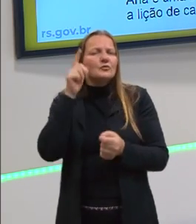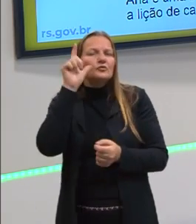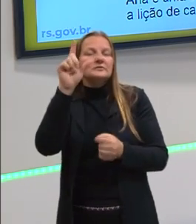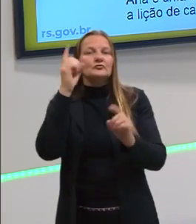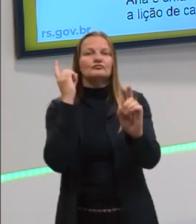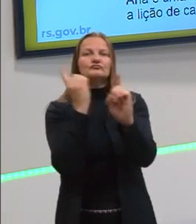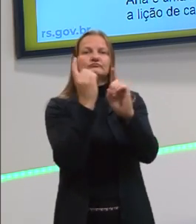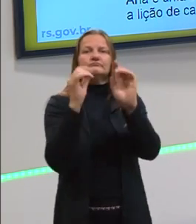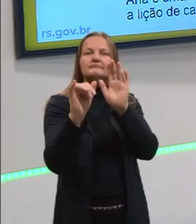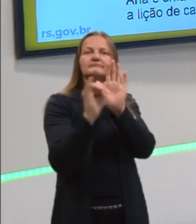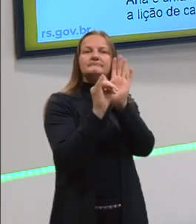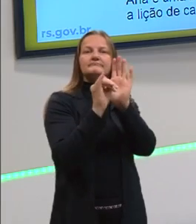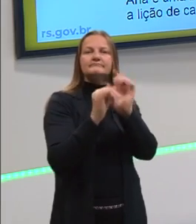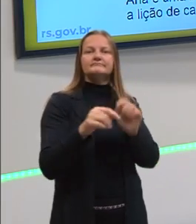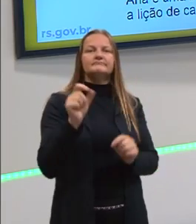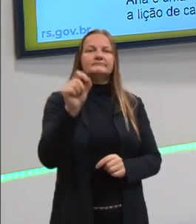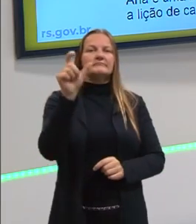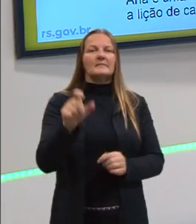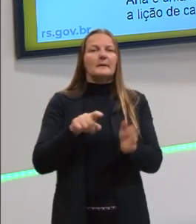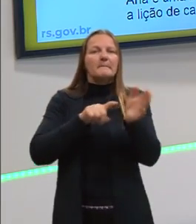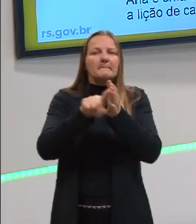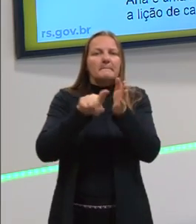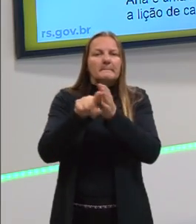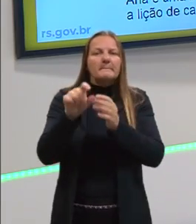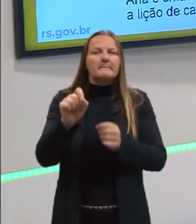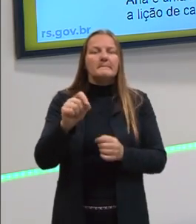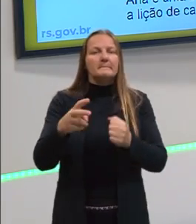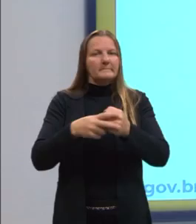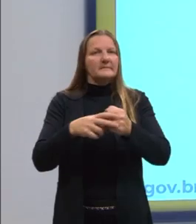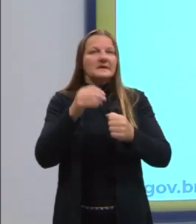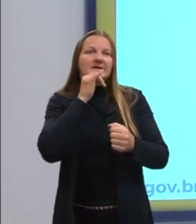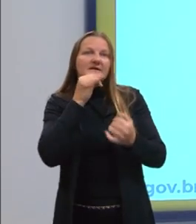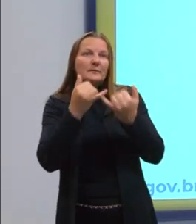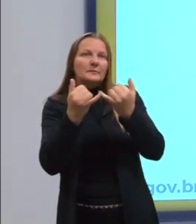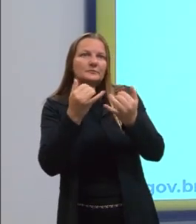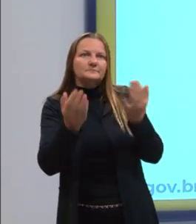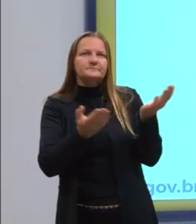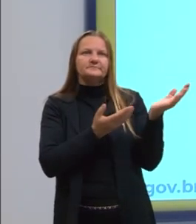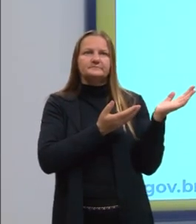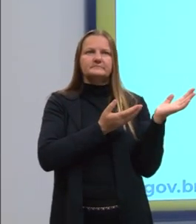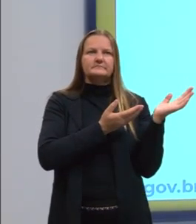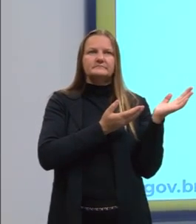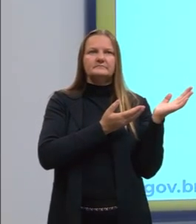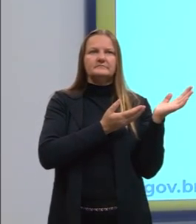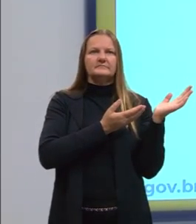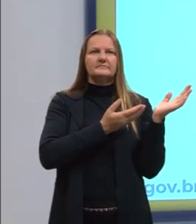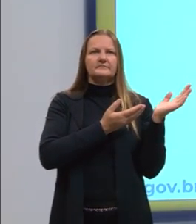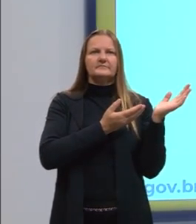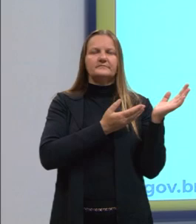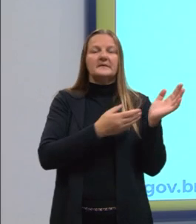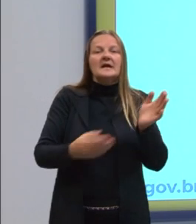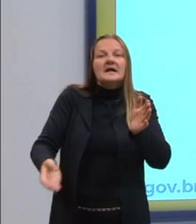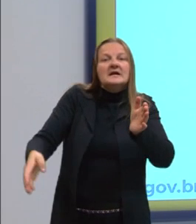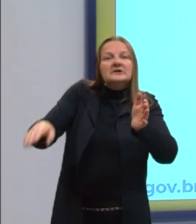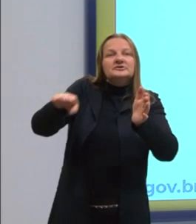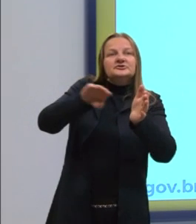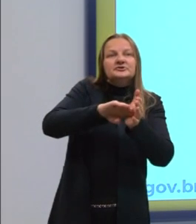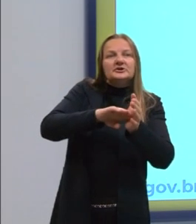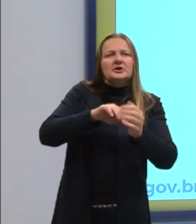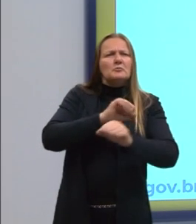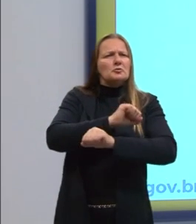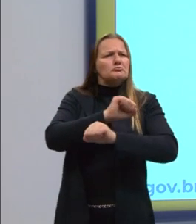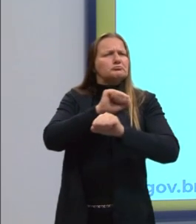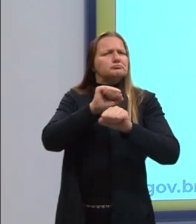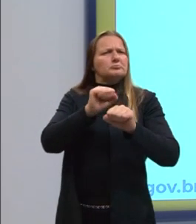identificar quem ele é perguntando ali para o meu verbo. Olhem o exemplo. Chegamos cedo ao